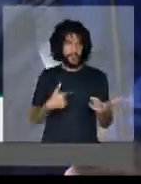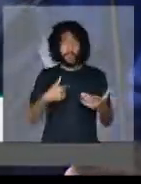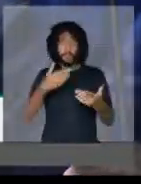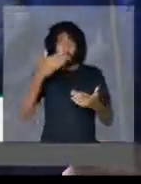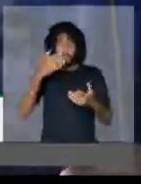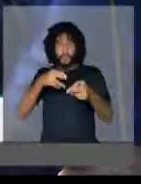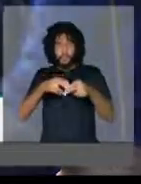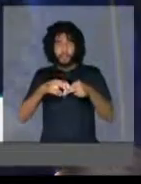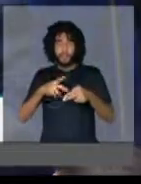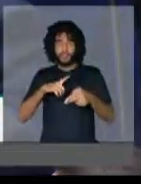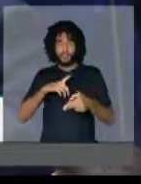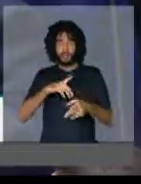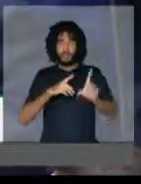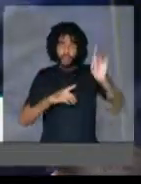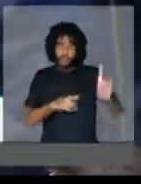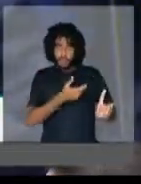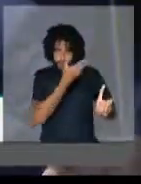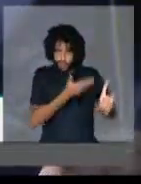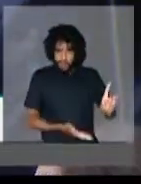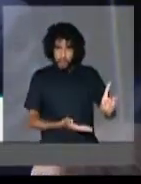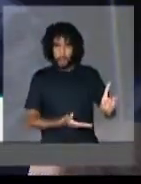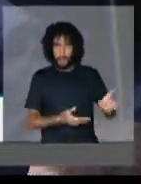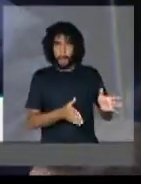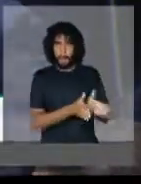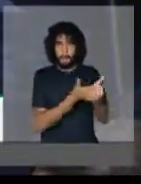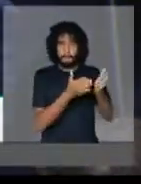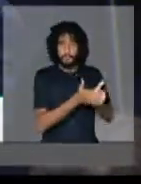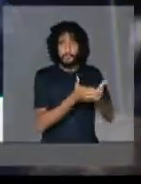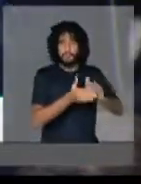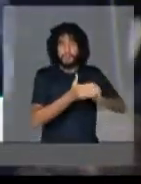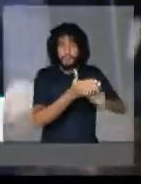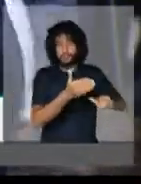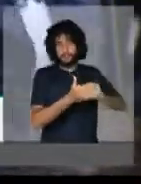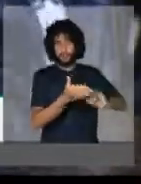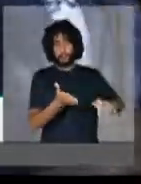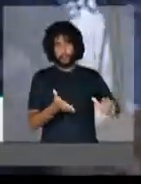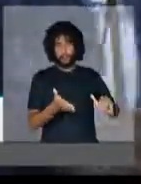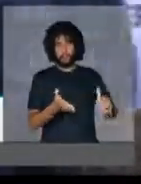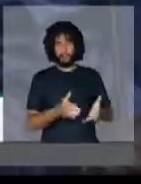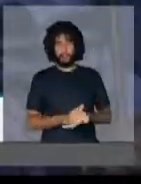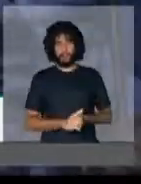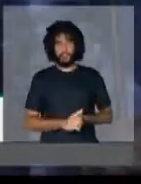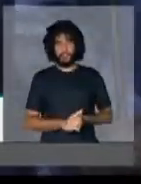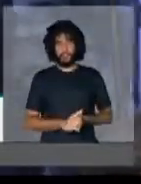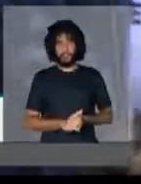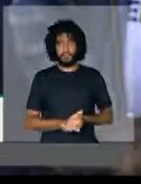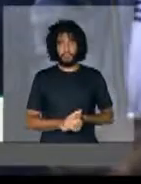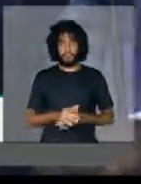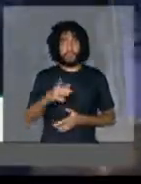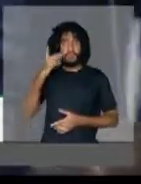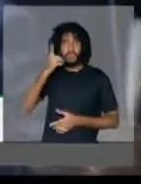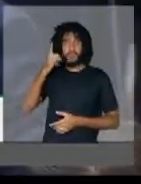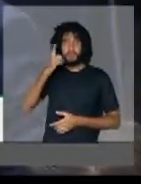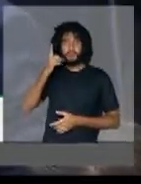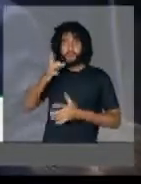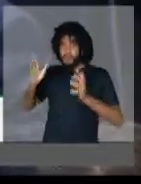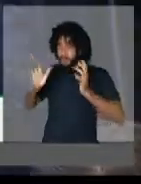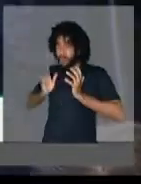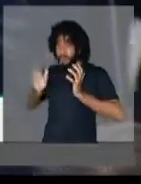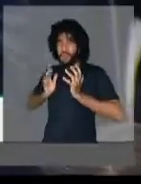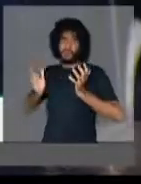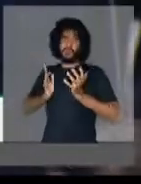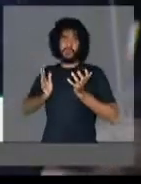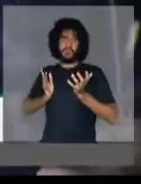É tirando o direito do pobre a um salário mínimo, deputados latifundiários, milionários,